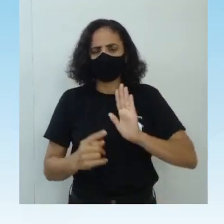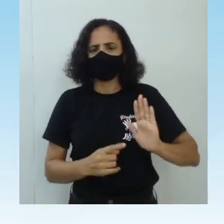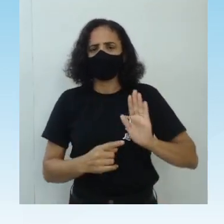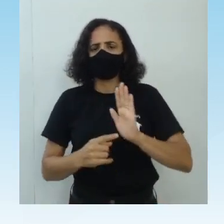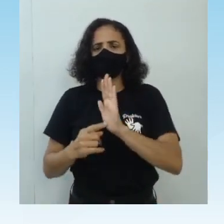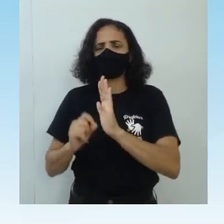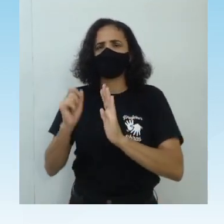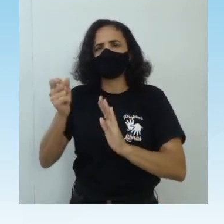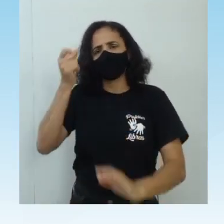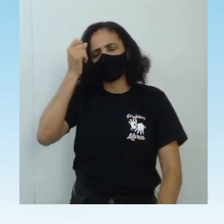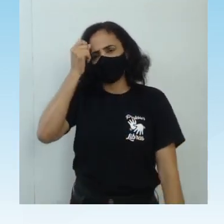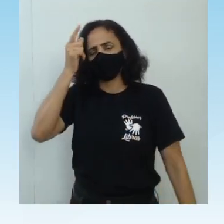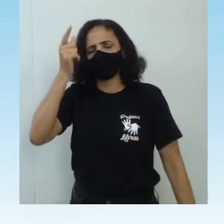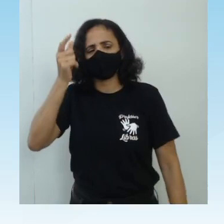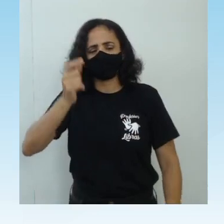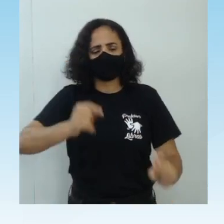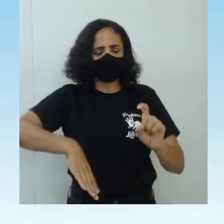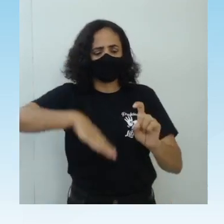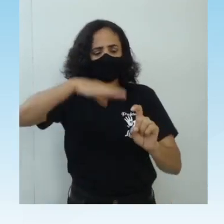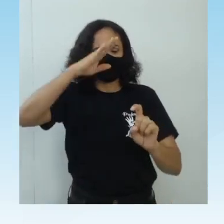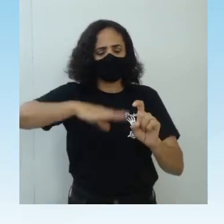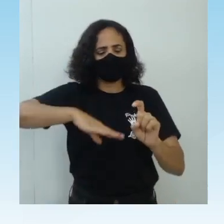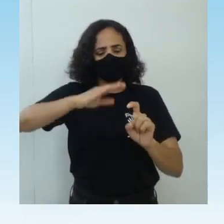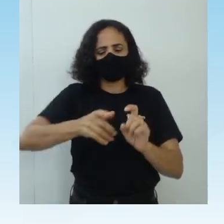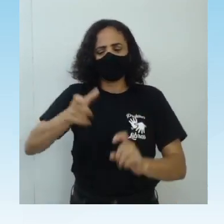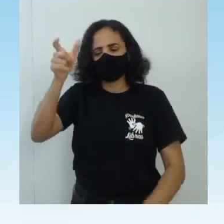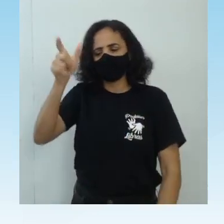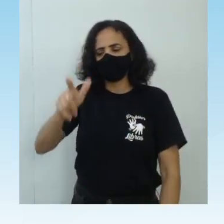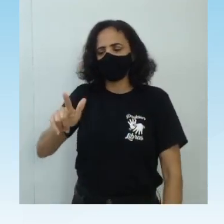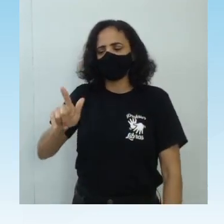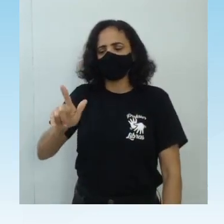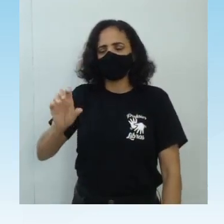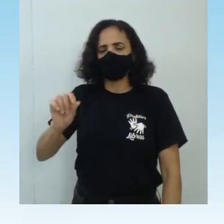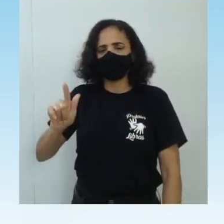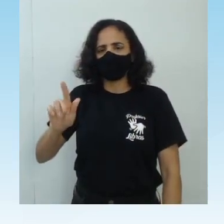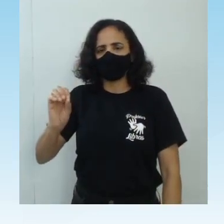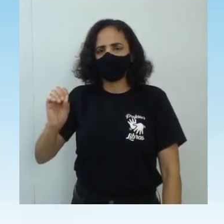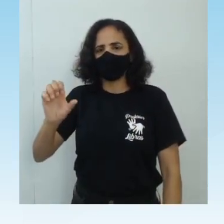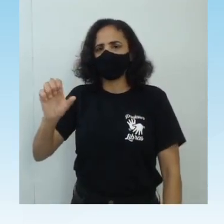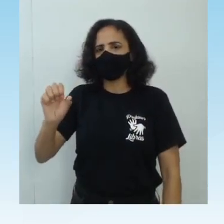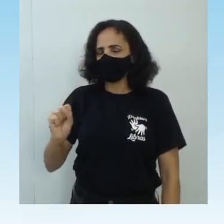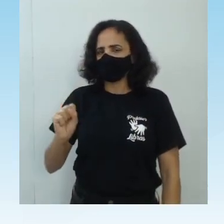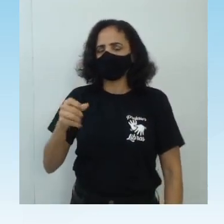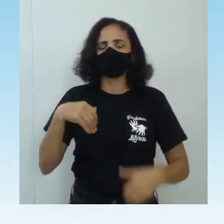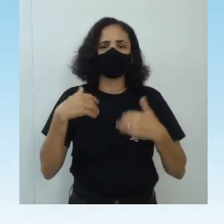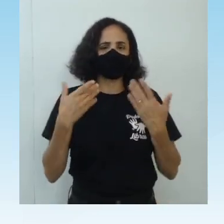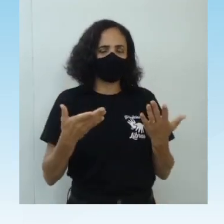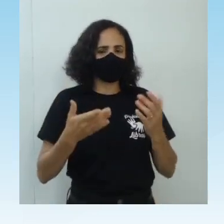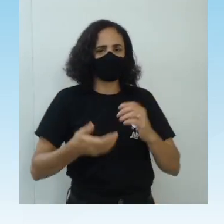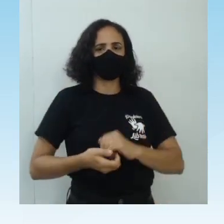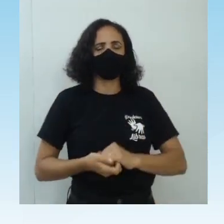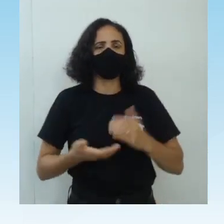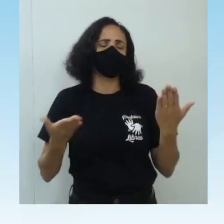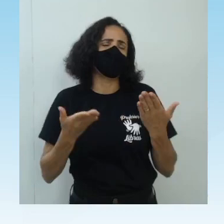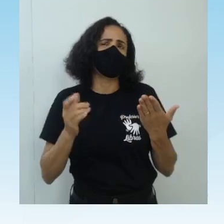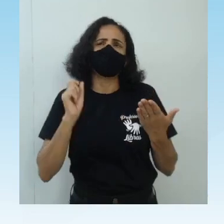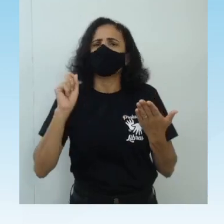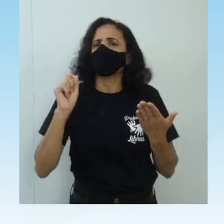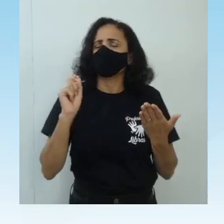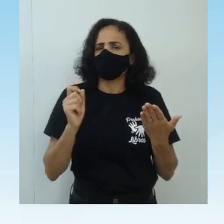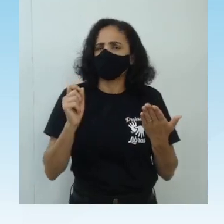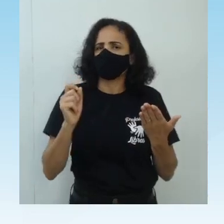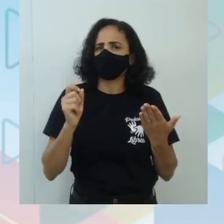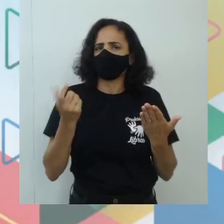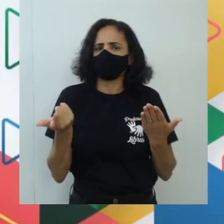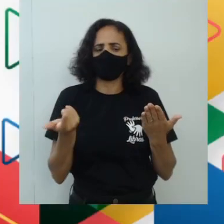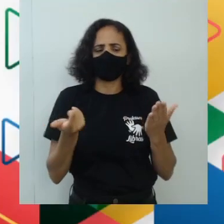quê? A ideia daquilo que é o mito e a ideia daquilo que é o logos. Certo? Muito bem. Agora, o que esse